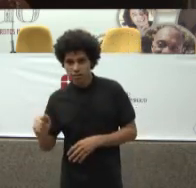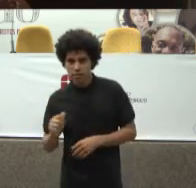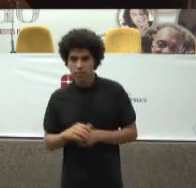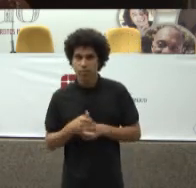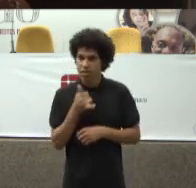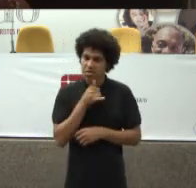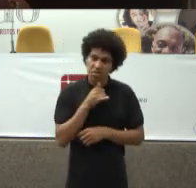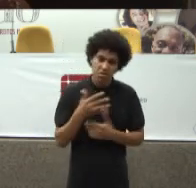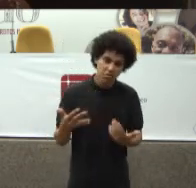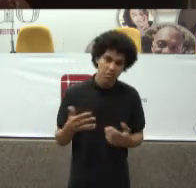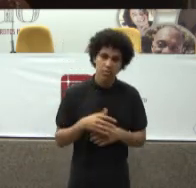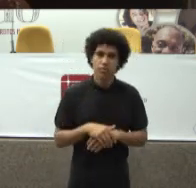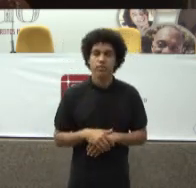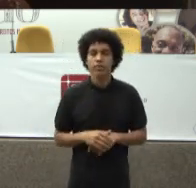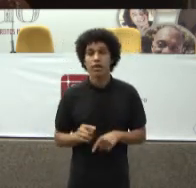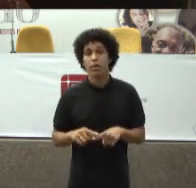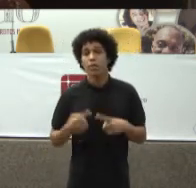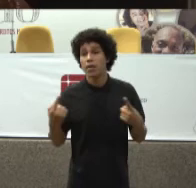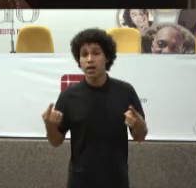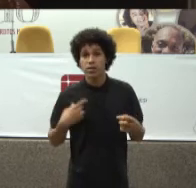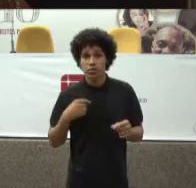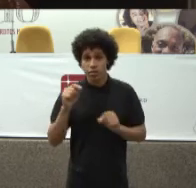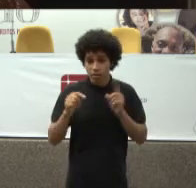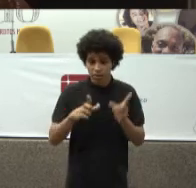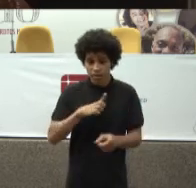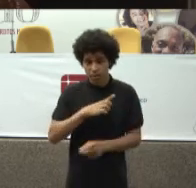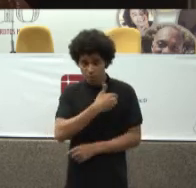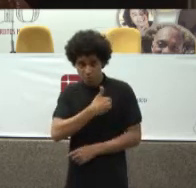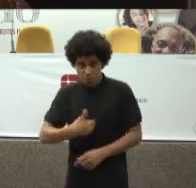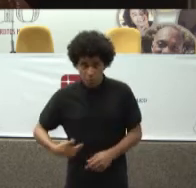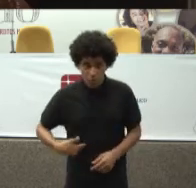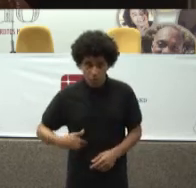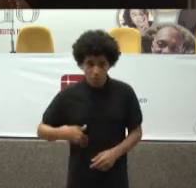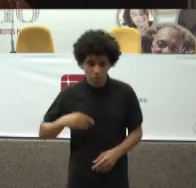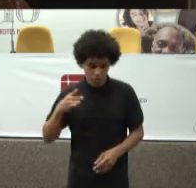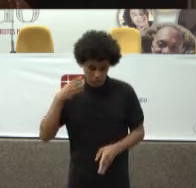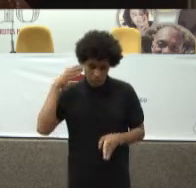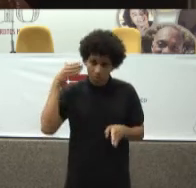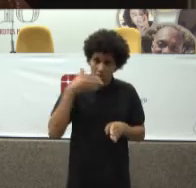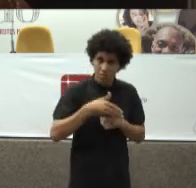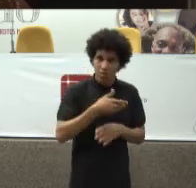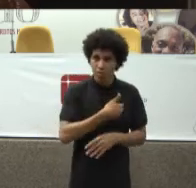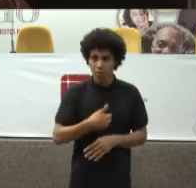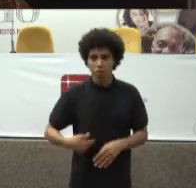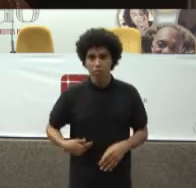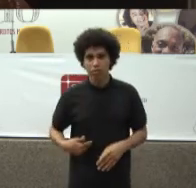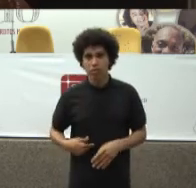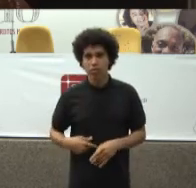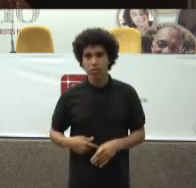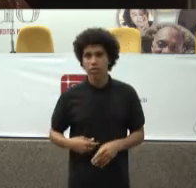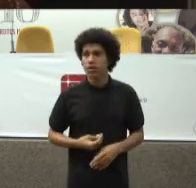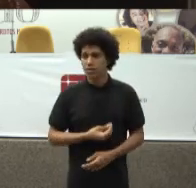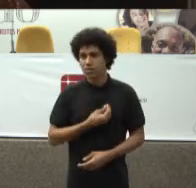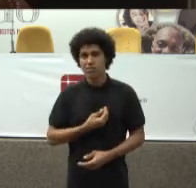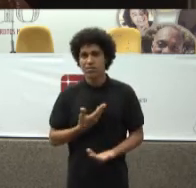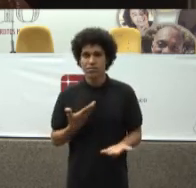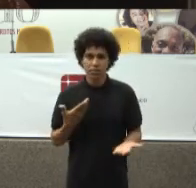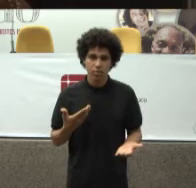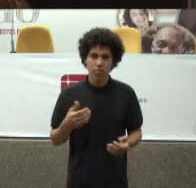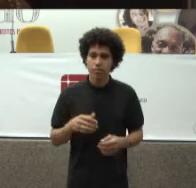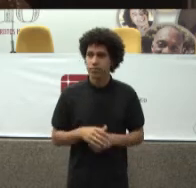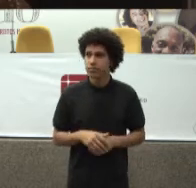Complexidade Mas o que é público Estritamente público Do SUS Está 98